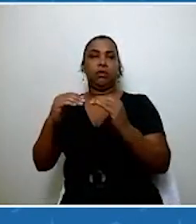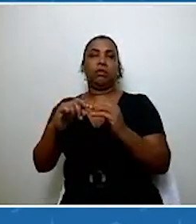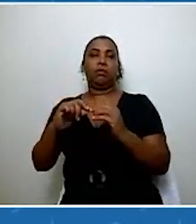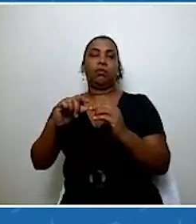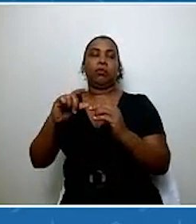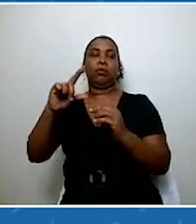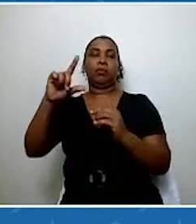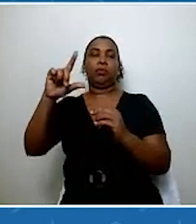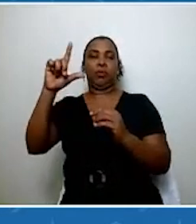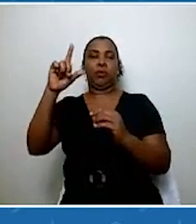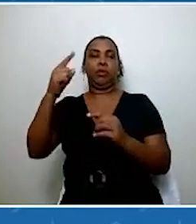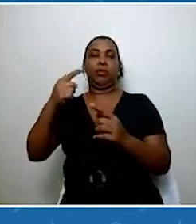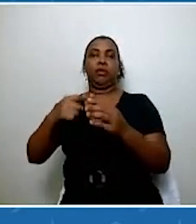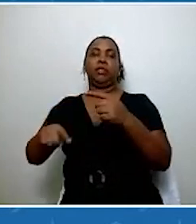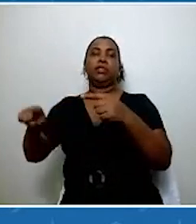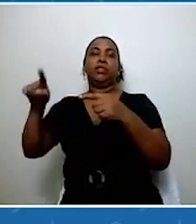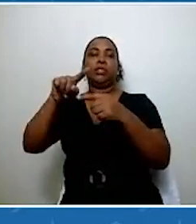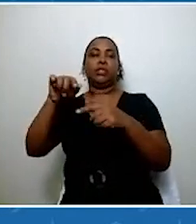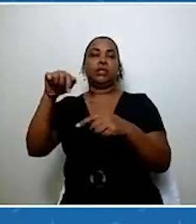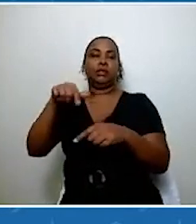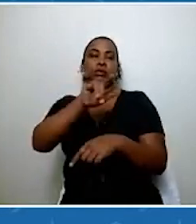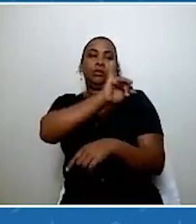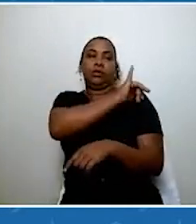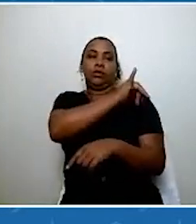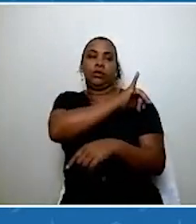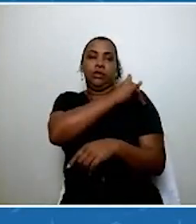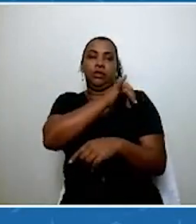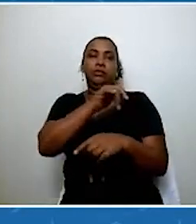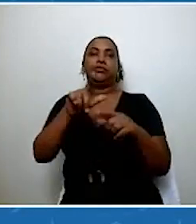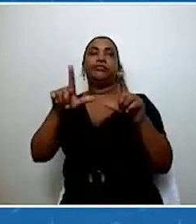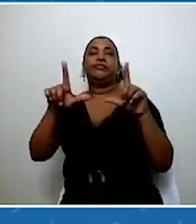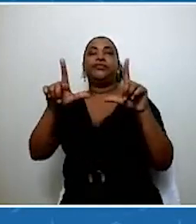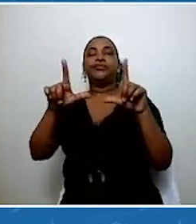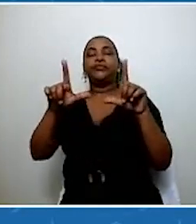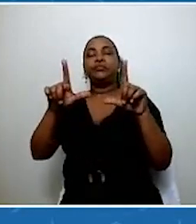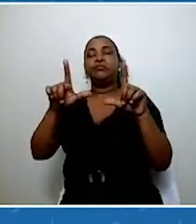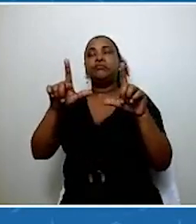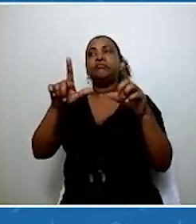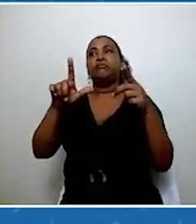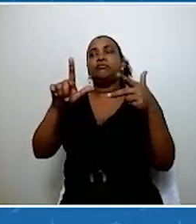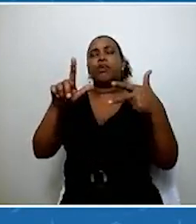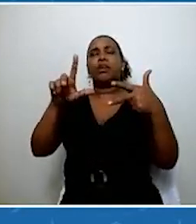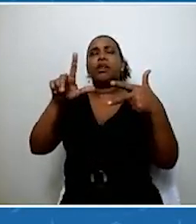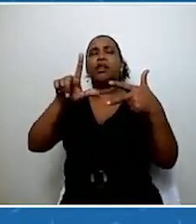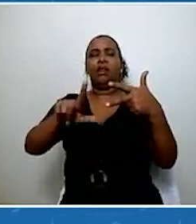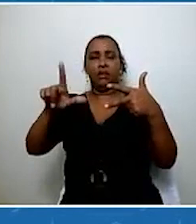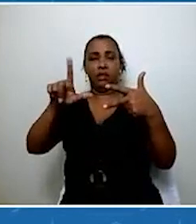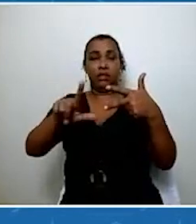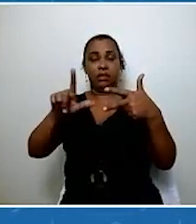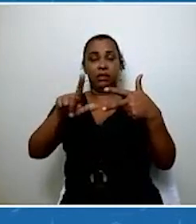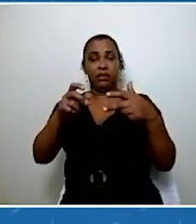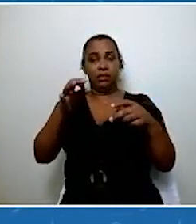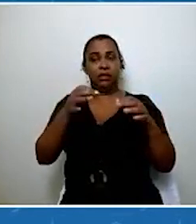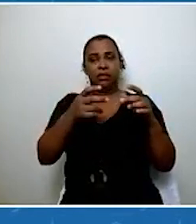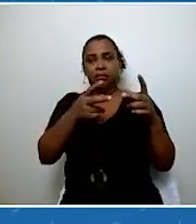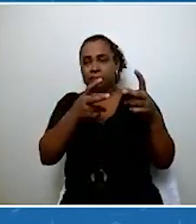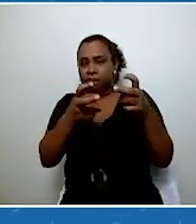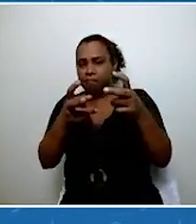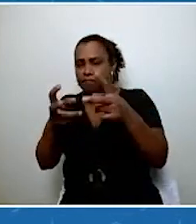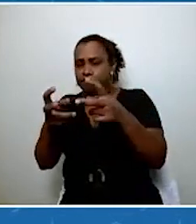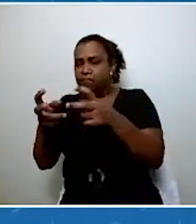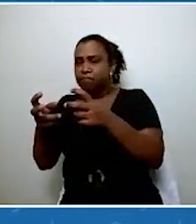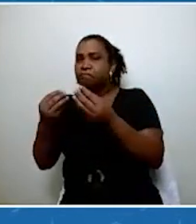o legislativo já está incorporando esse processo, acompanhando de perto e principalmente pensando de que forma, agregando